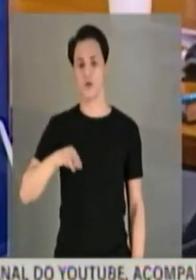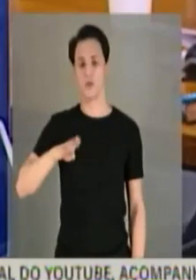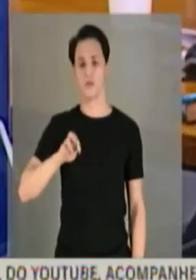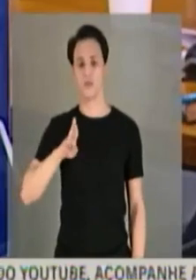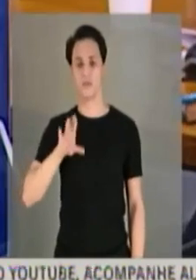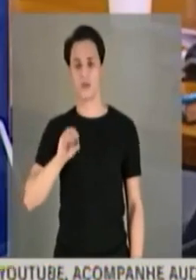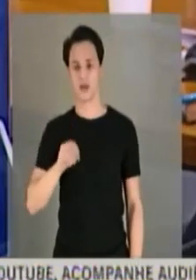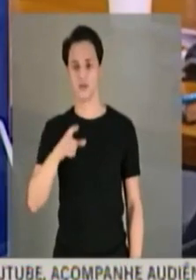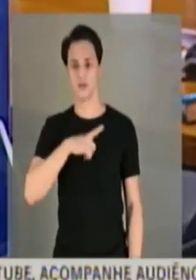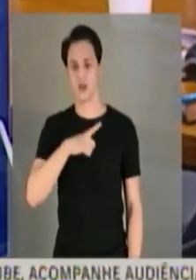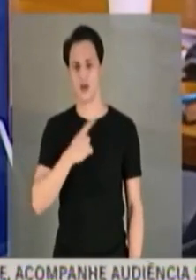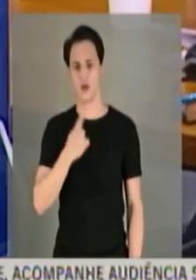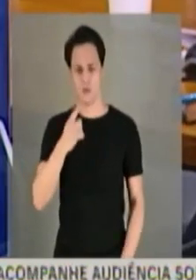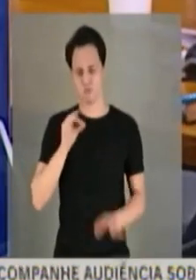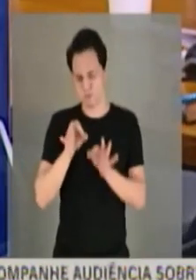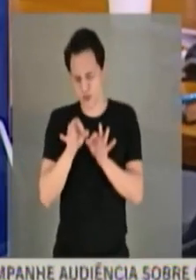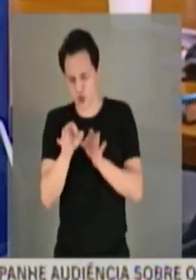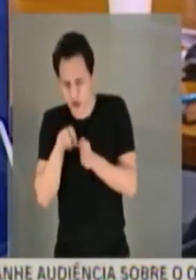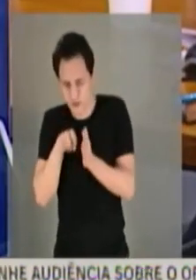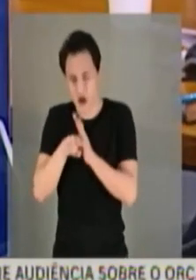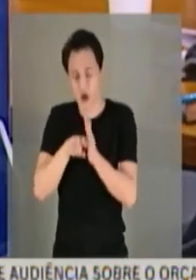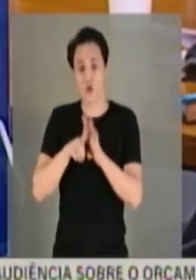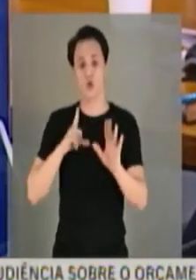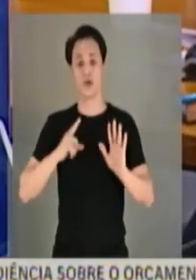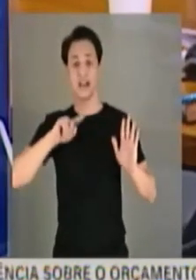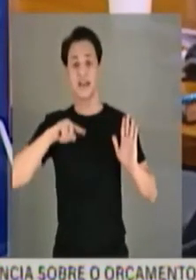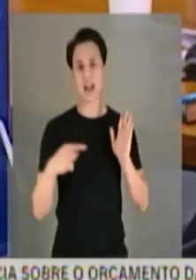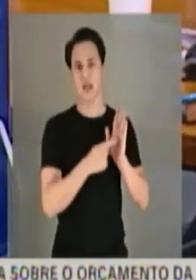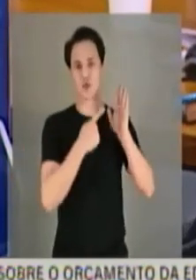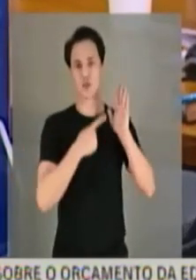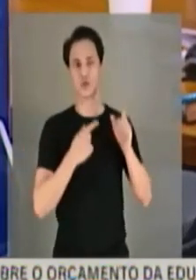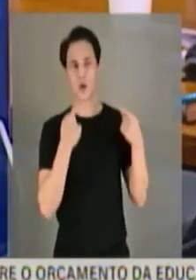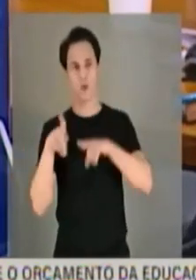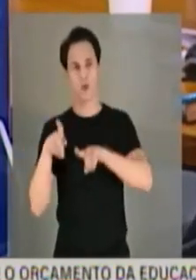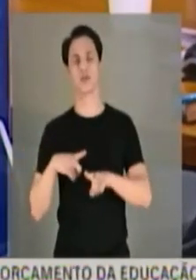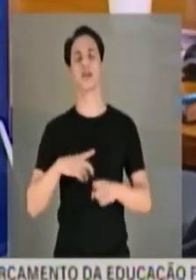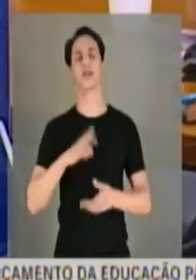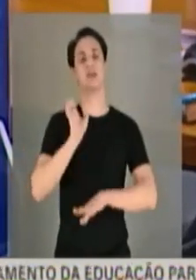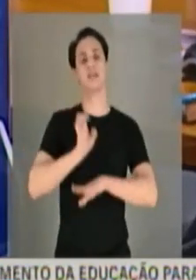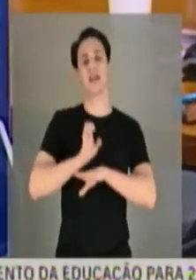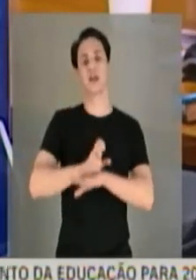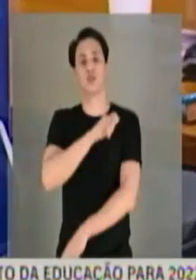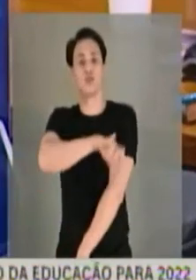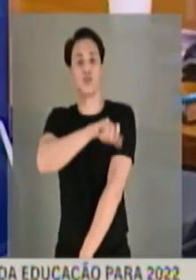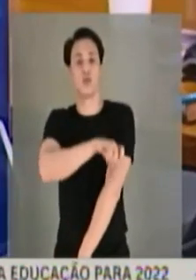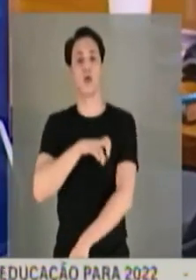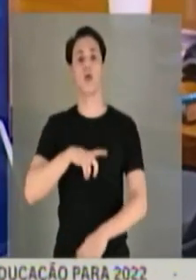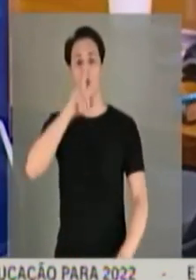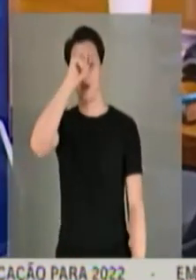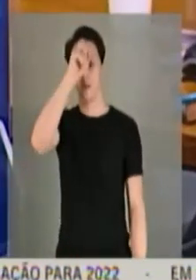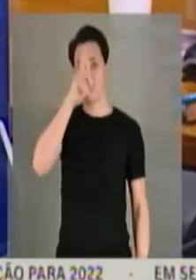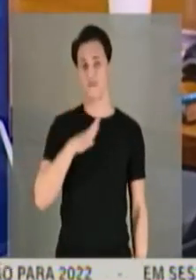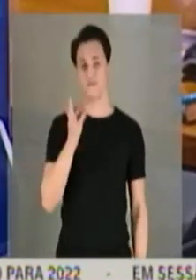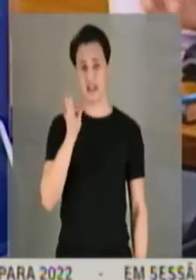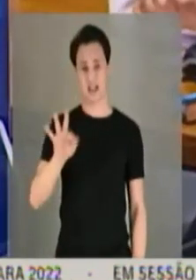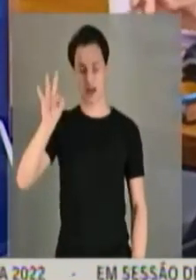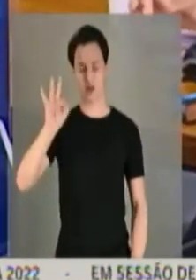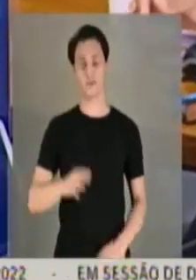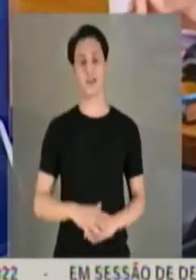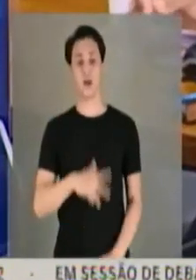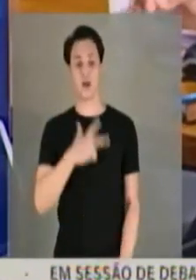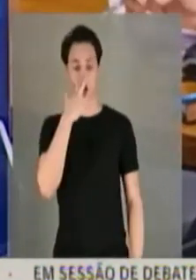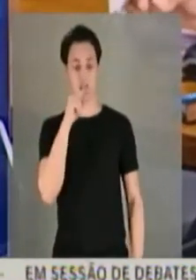investigação em relação às denúncias recebidas contra o Estado do Rio de Janeiro em relação aos hospitais federais. E acho que o